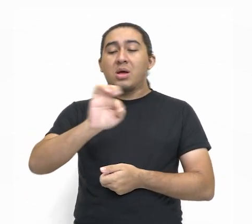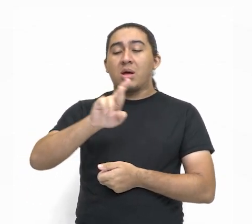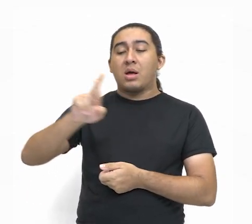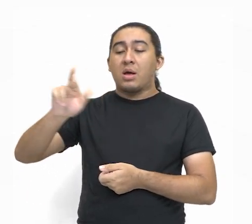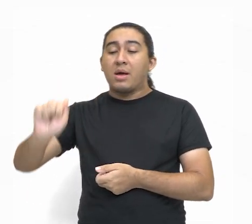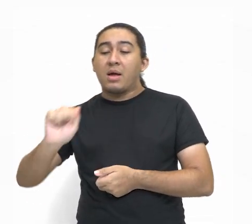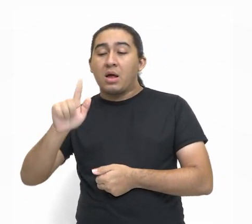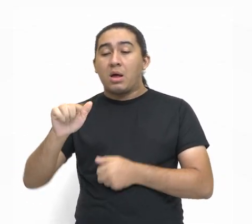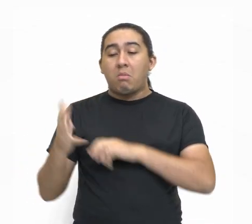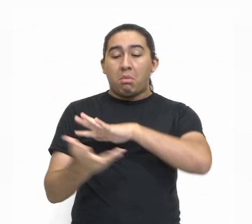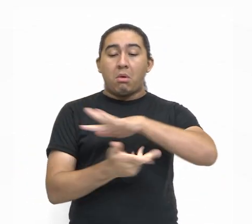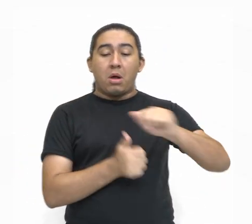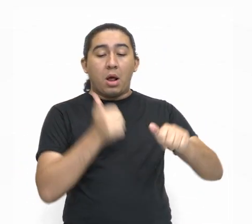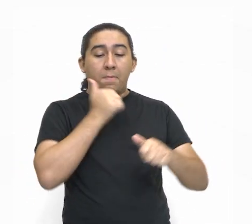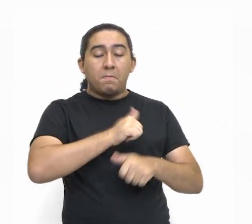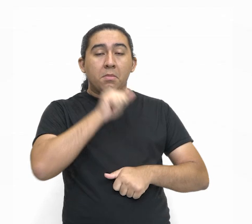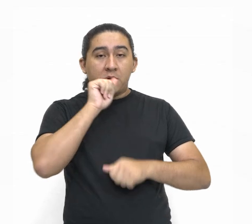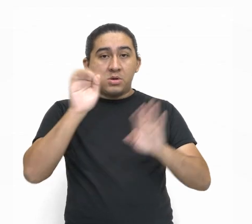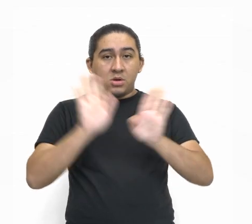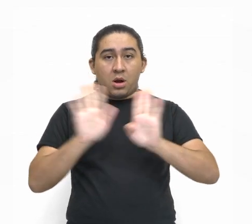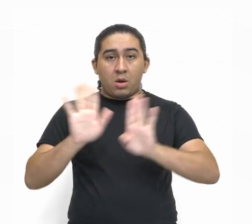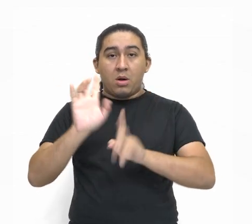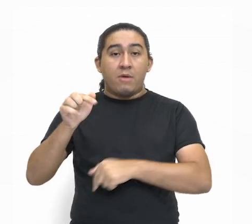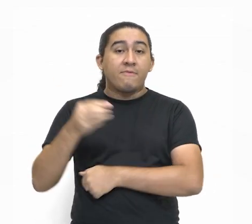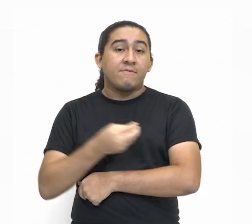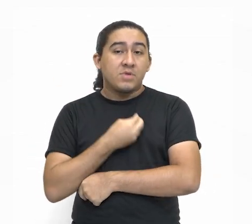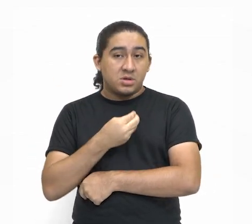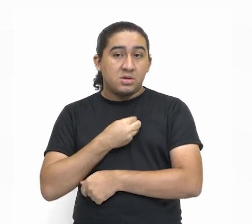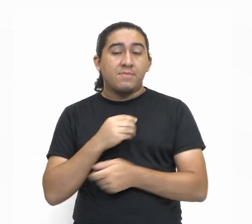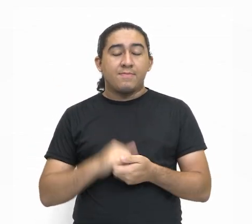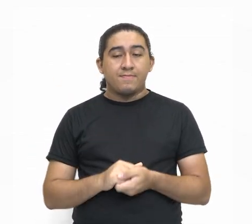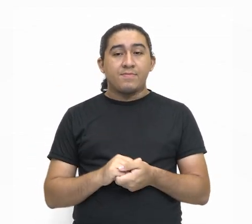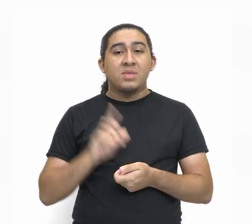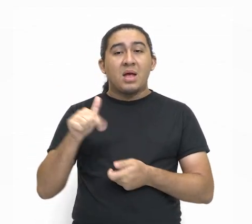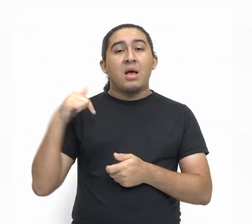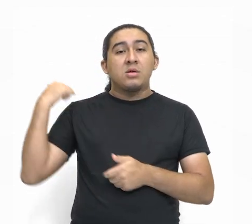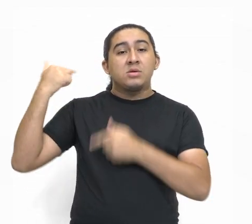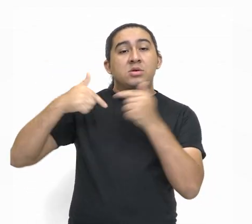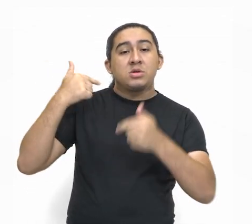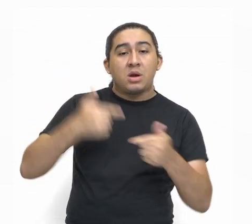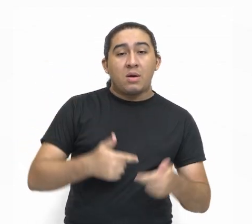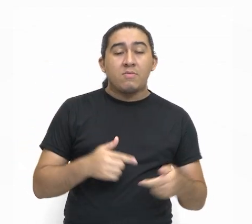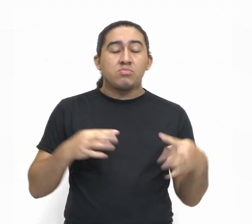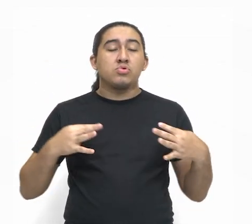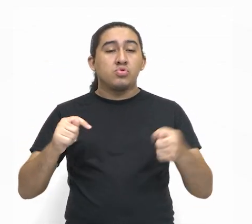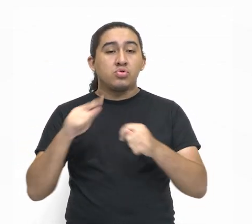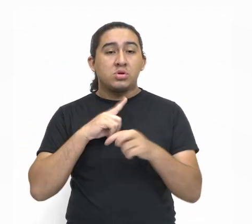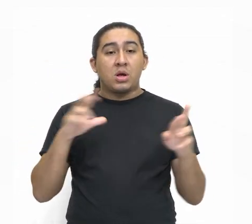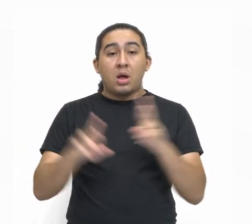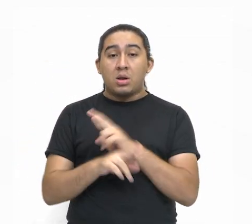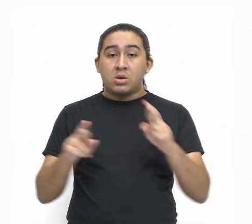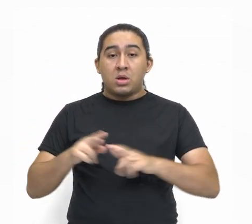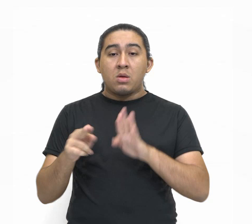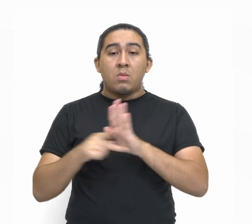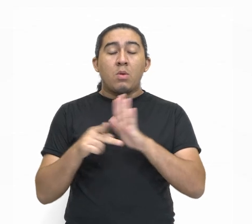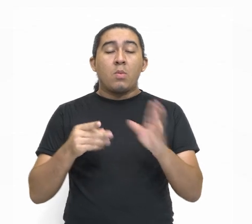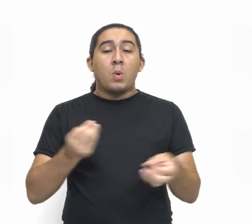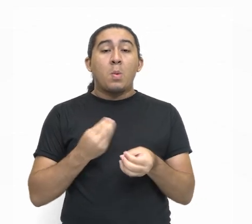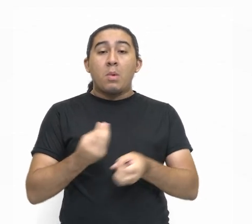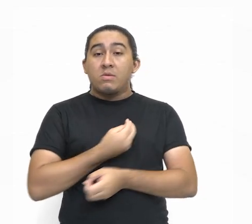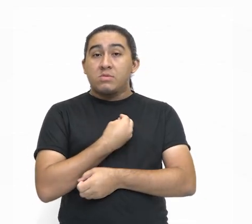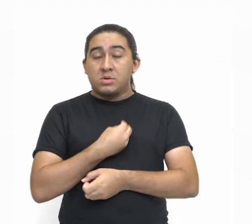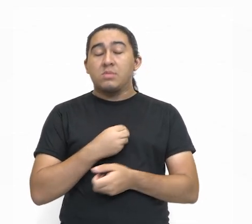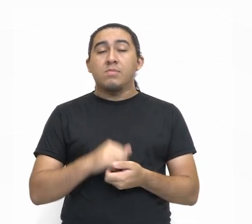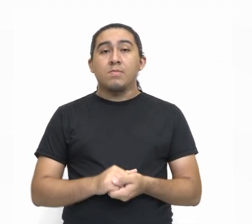a terra é mãe, não. É a vida, são os ancestrais tudo está ali, modo de vida.